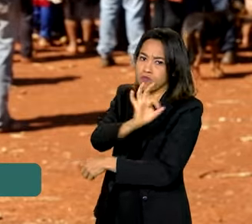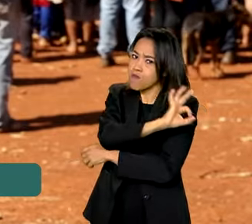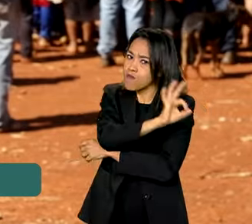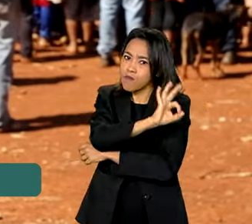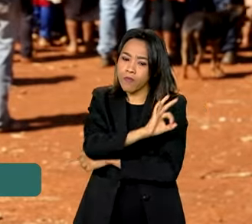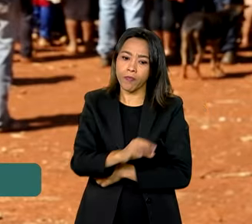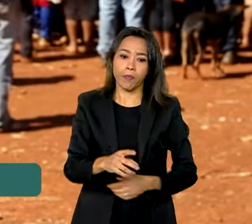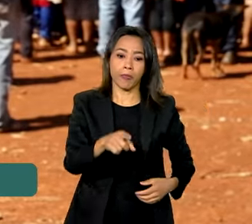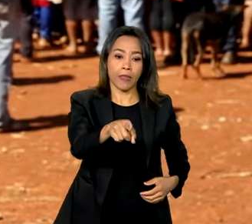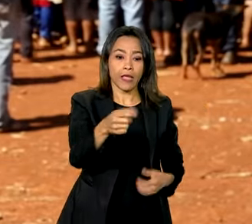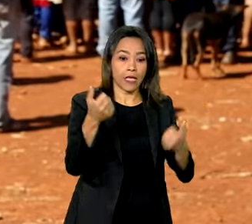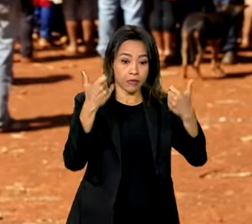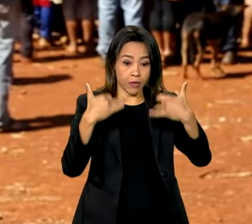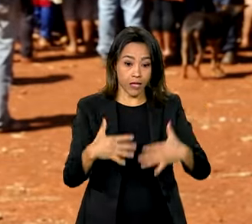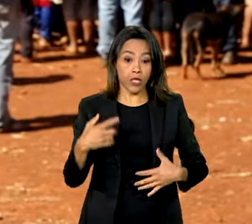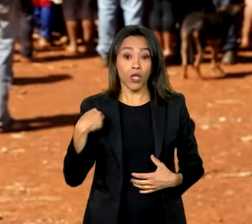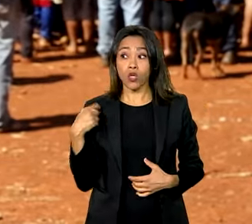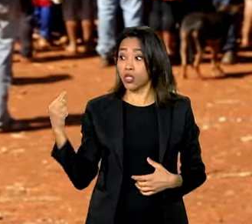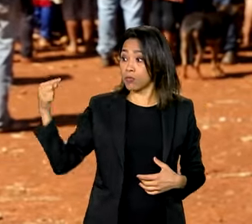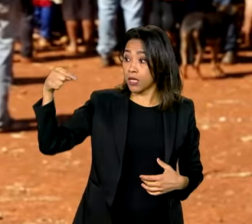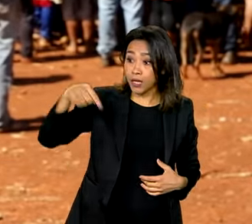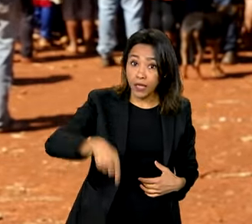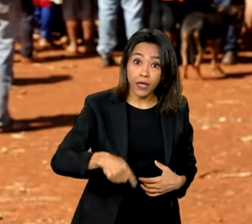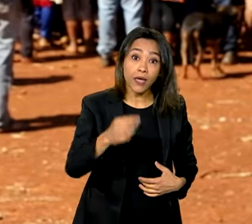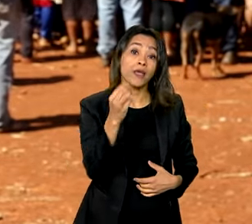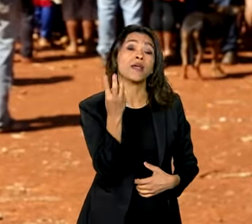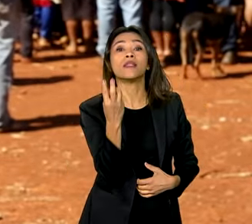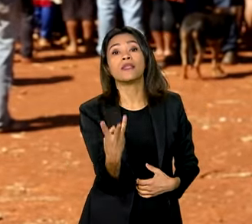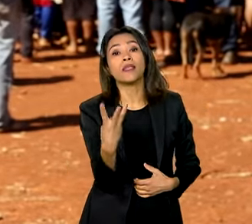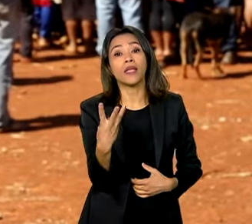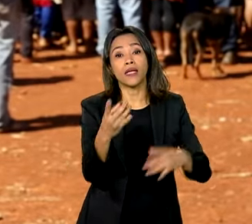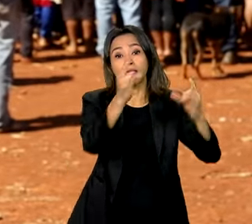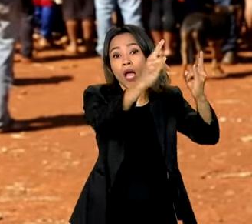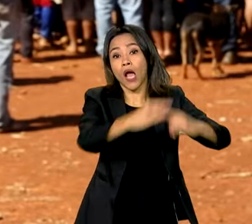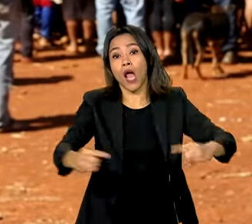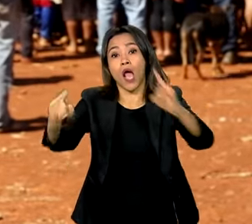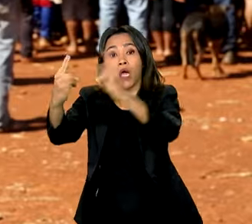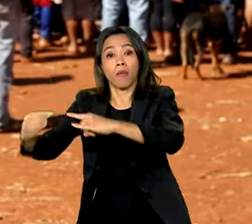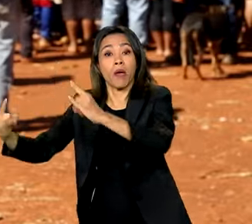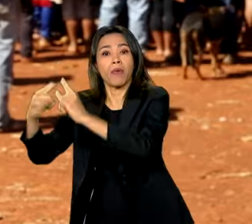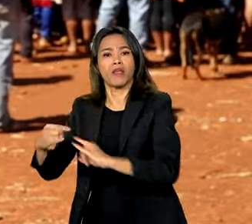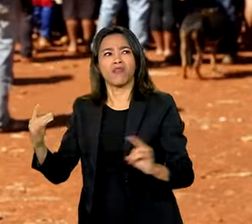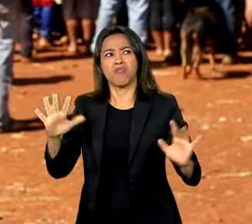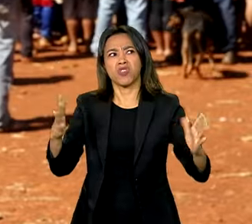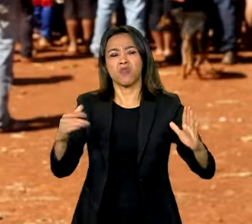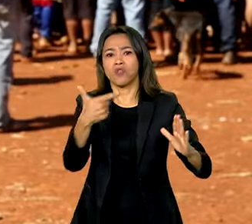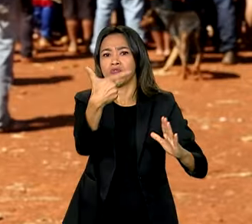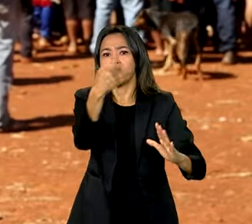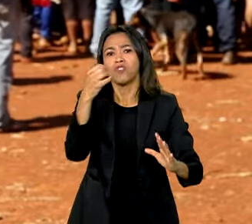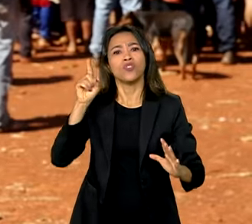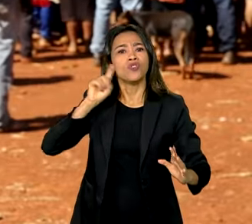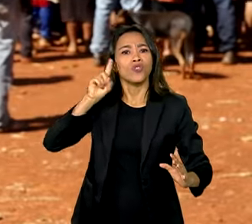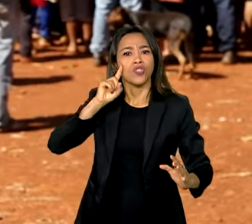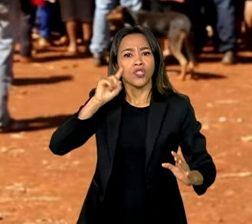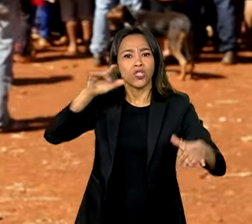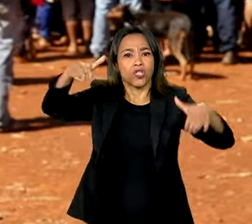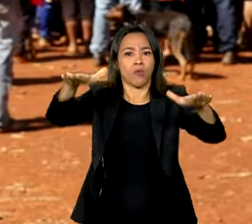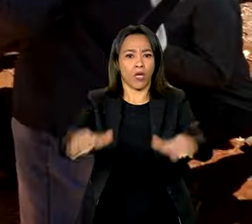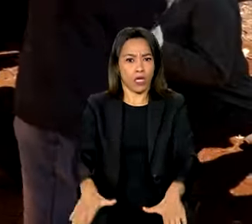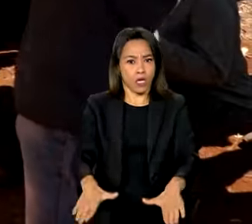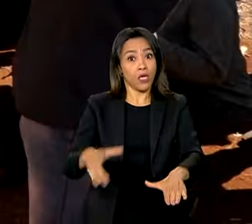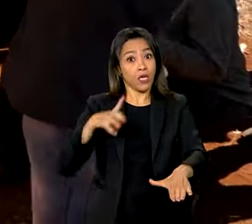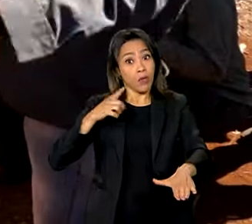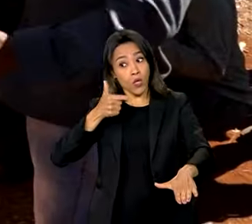gente está aqui em um dos três acampamentos que os indígenas montaram há cerca de 20 dias e também em um dos locais onde